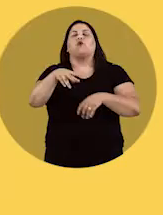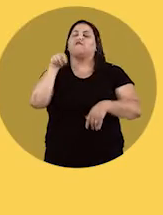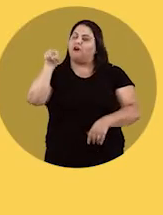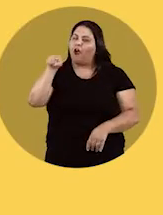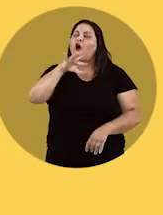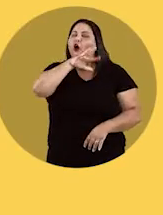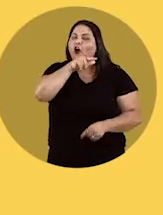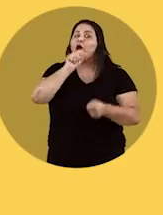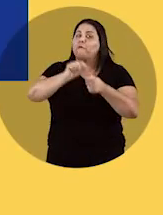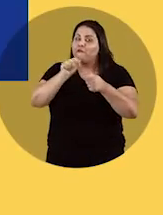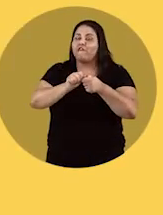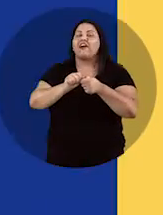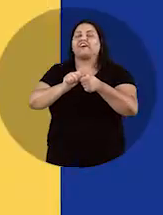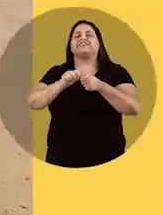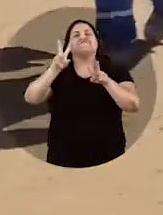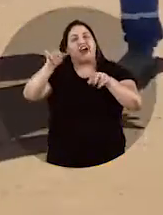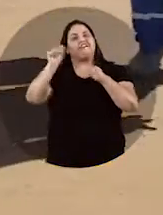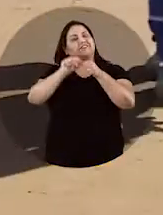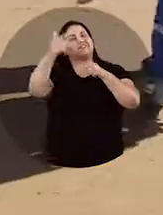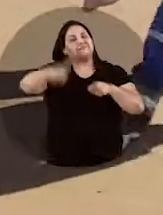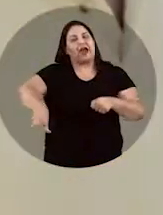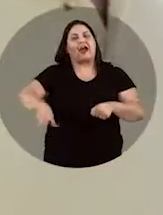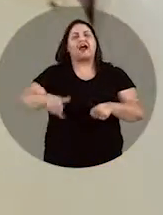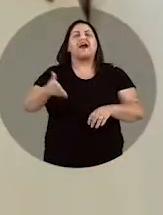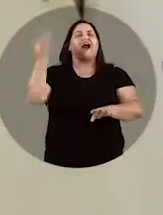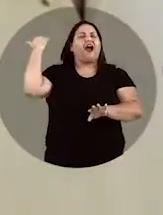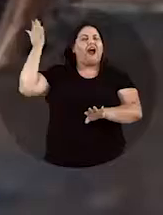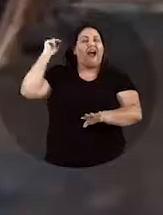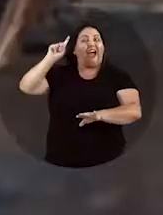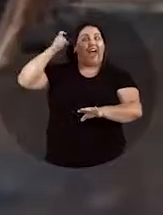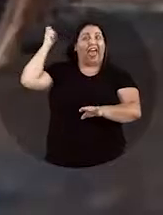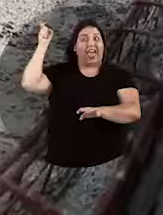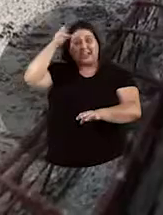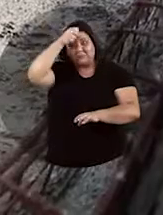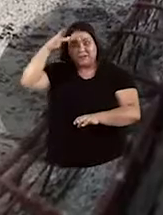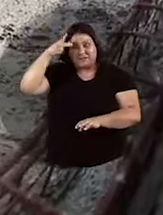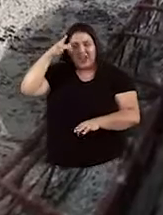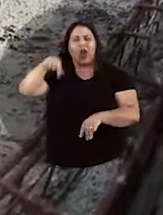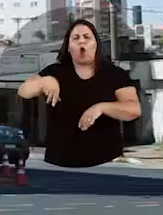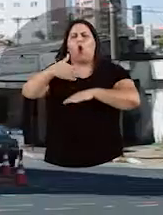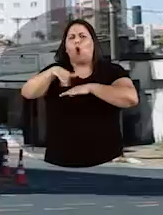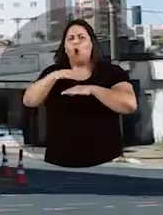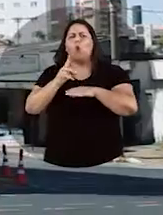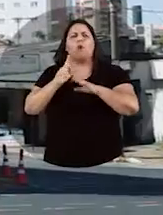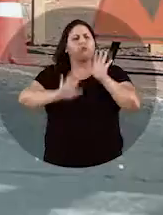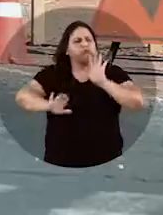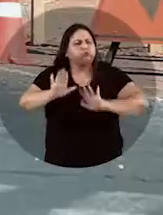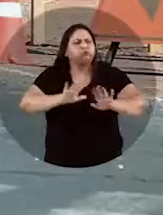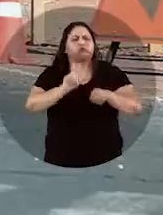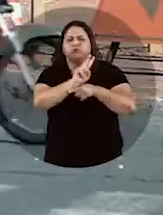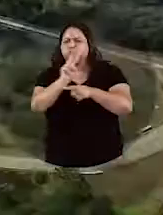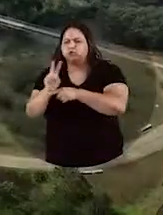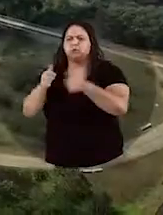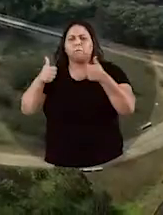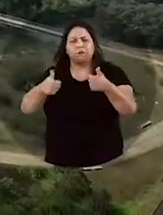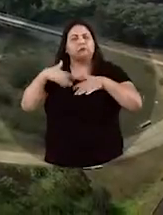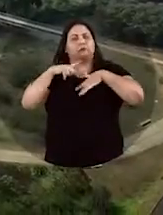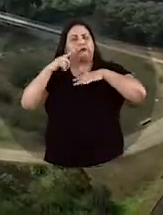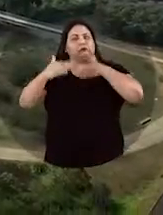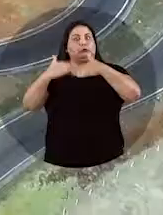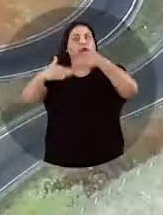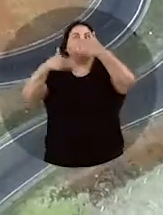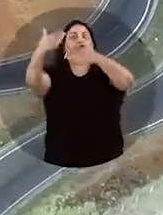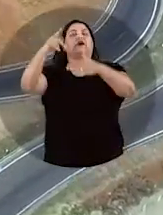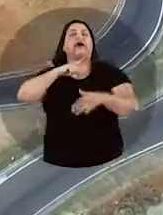Vai fazer muito mais. Com Odelmo, nossas ruas eram bem cuidadas e as obras de infraestrutura impulsionavam o desenvolvimento em todas as